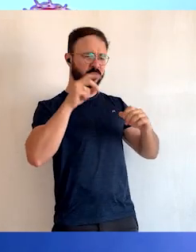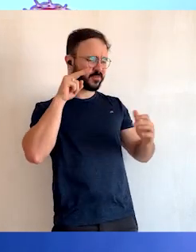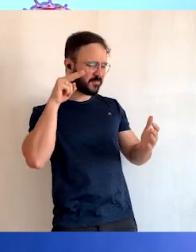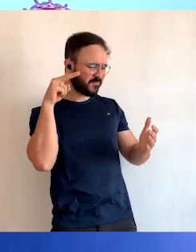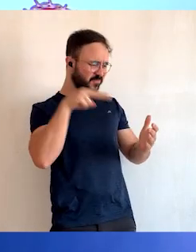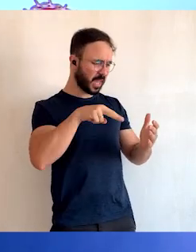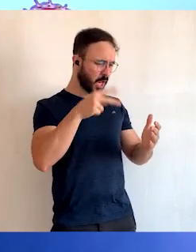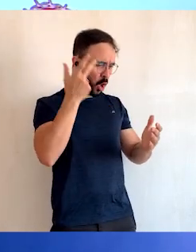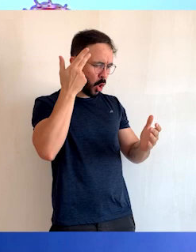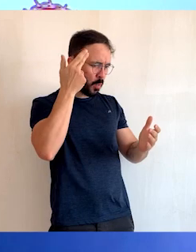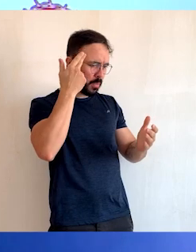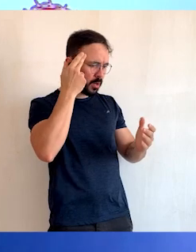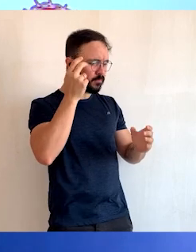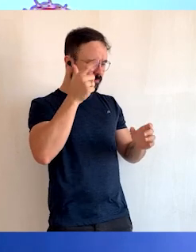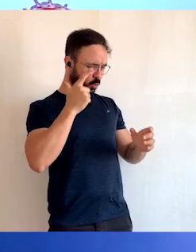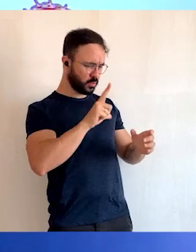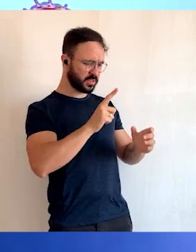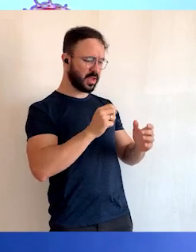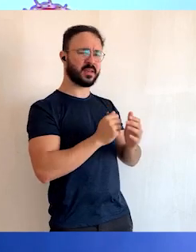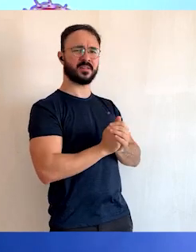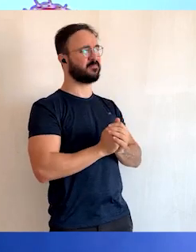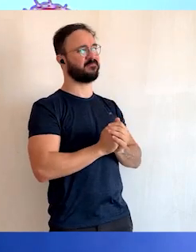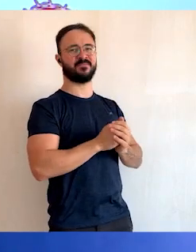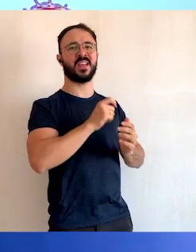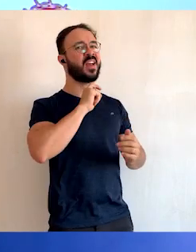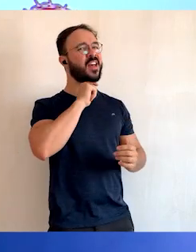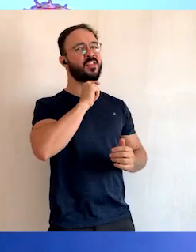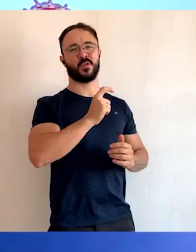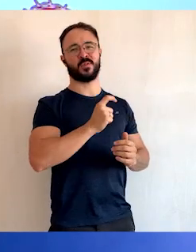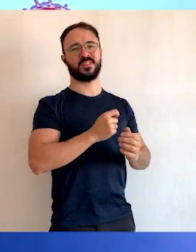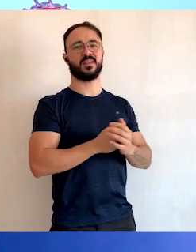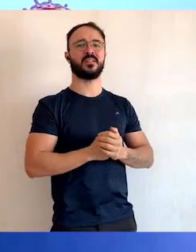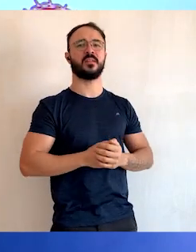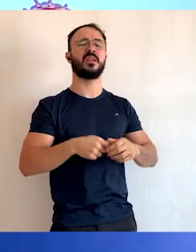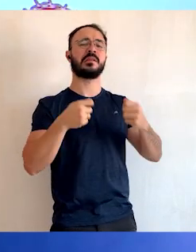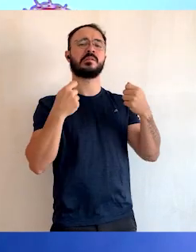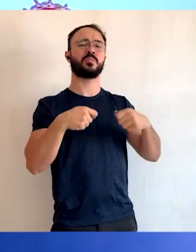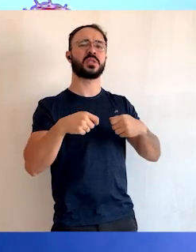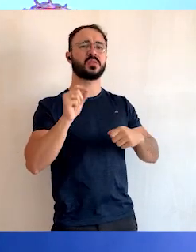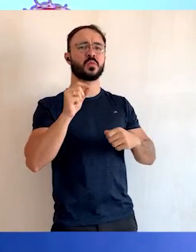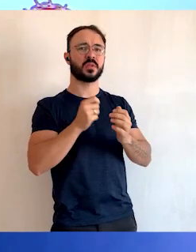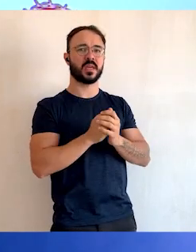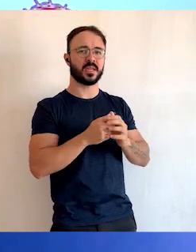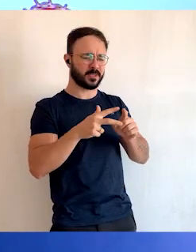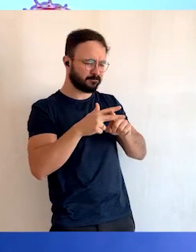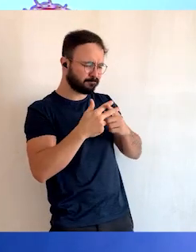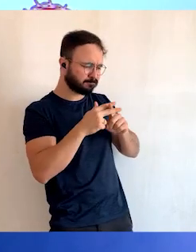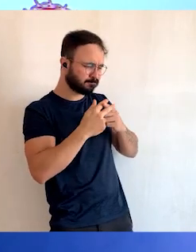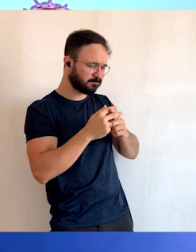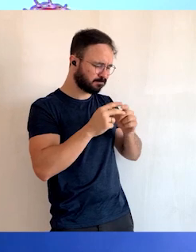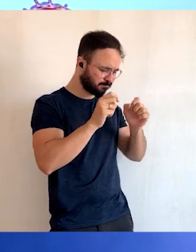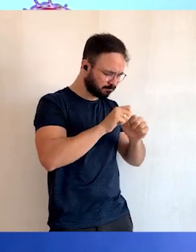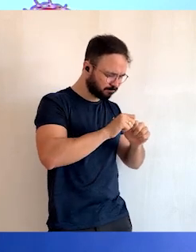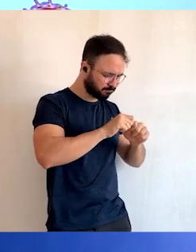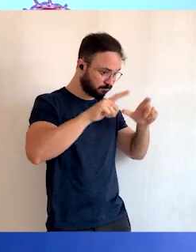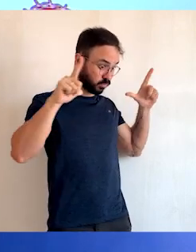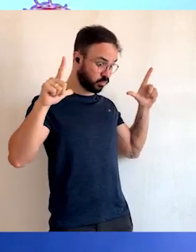Ou seja, sem o auxílio de um equipamento que aumente o tamanho delas.